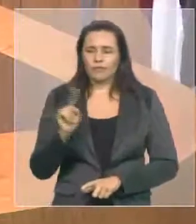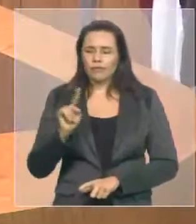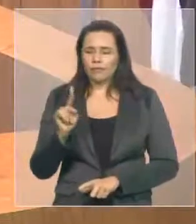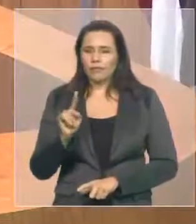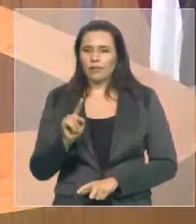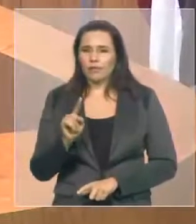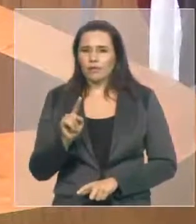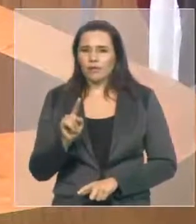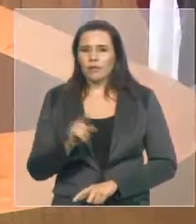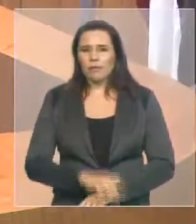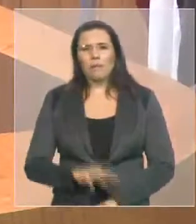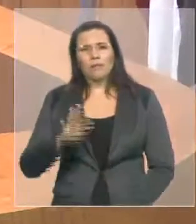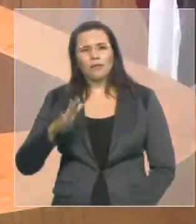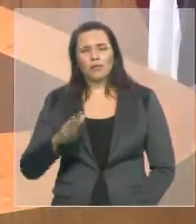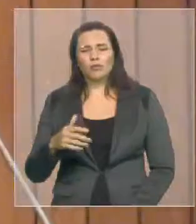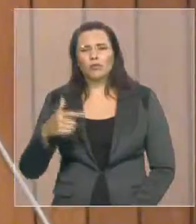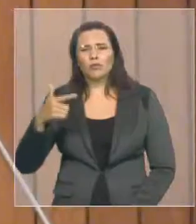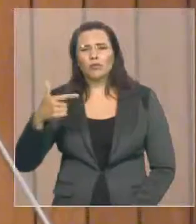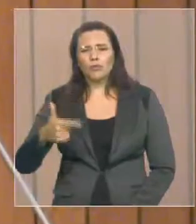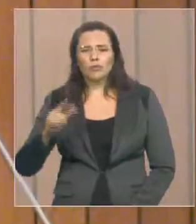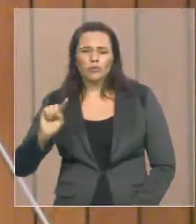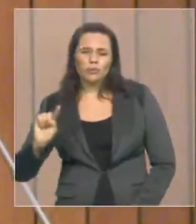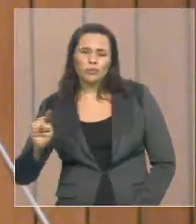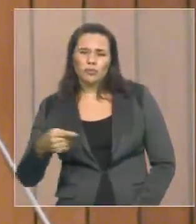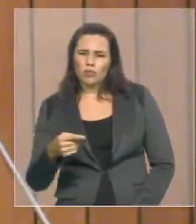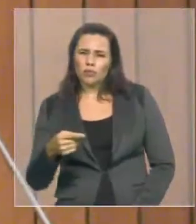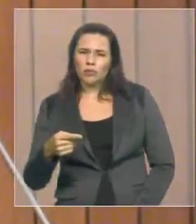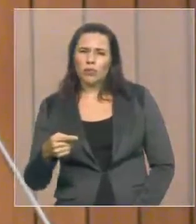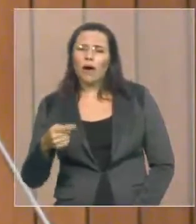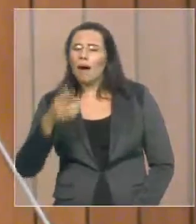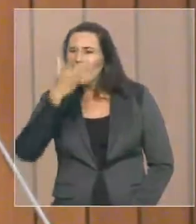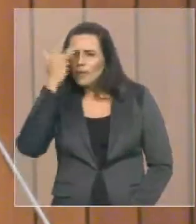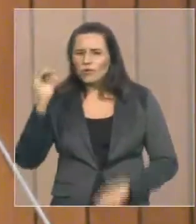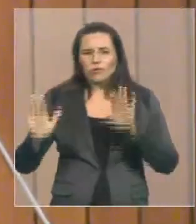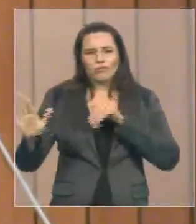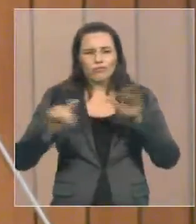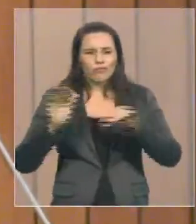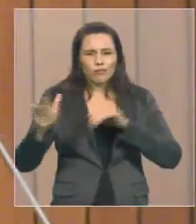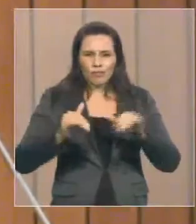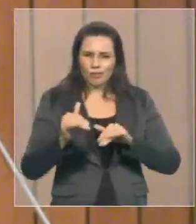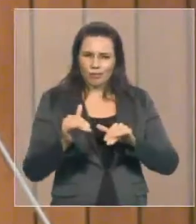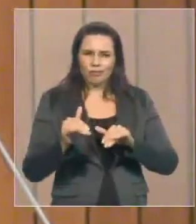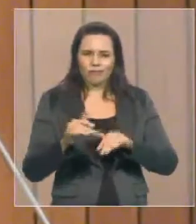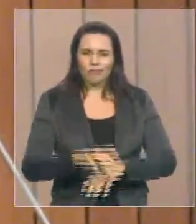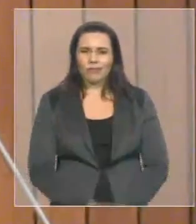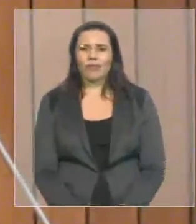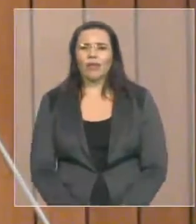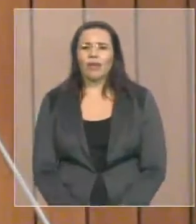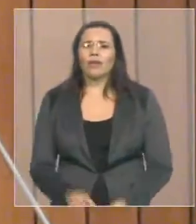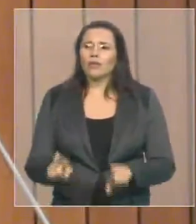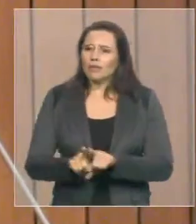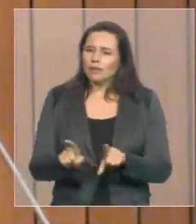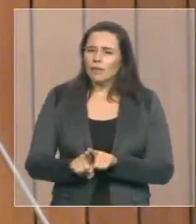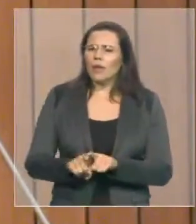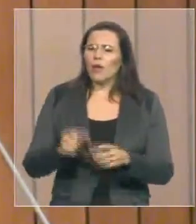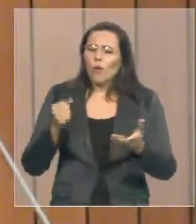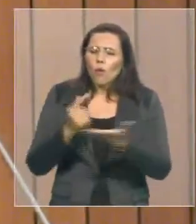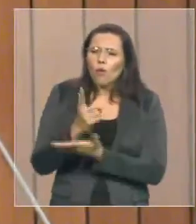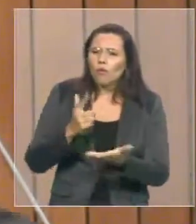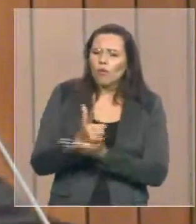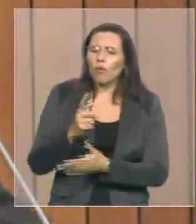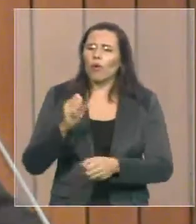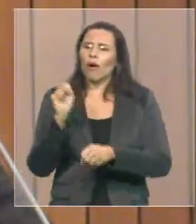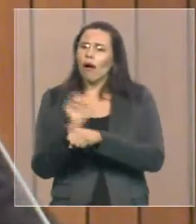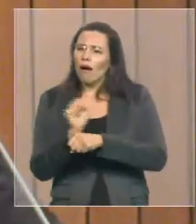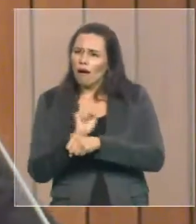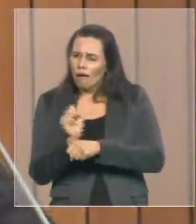quase 2 mil homens, aumento das viaturas, melhoria das condições de trabalho, inclusive aqui em São Luís, deputado Andréia. Aqui